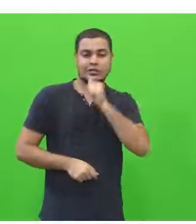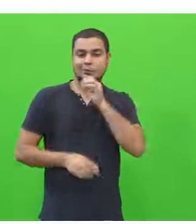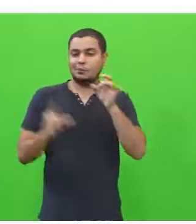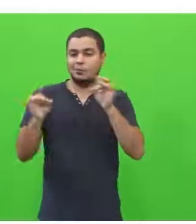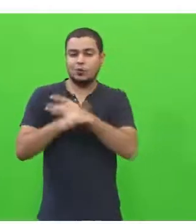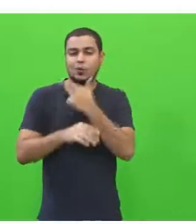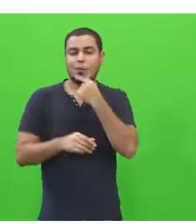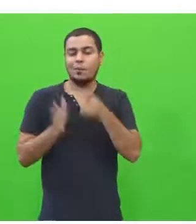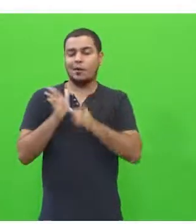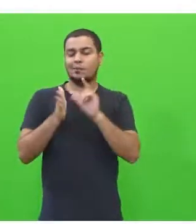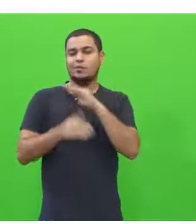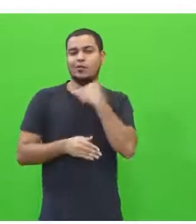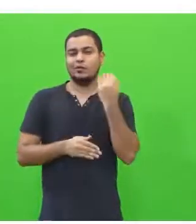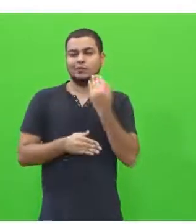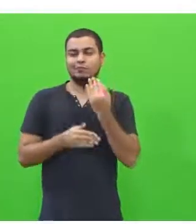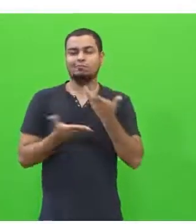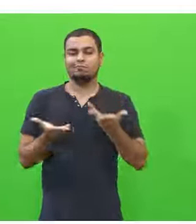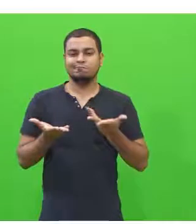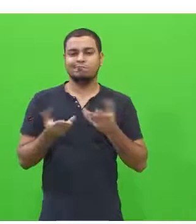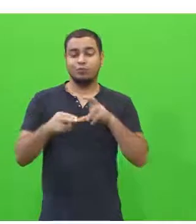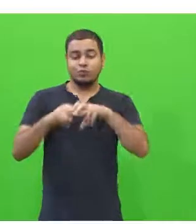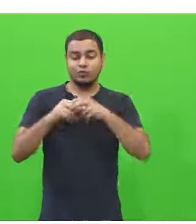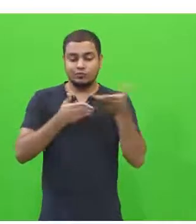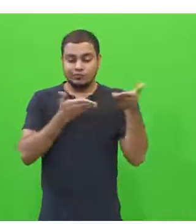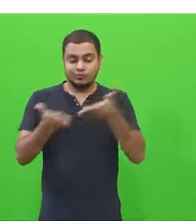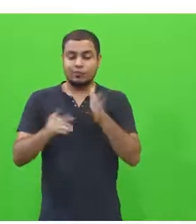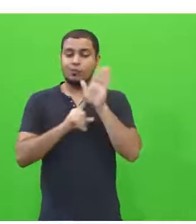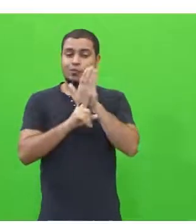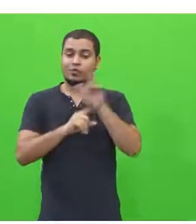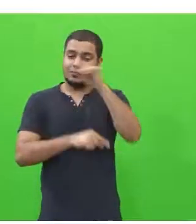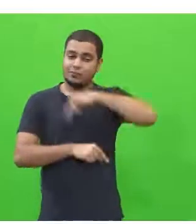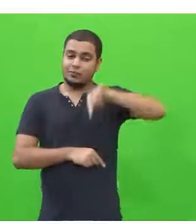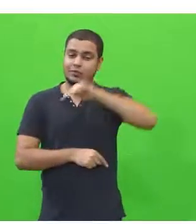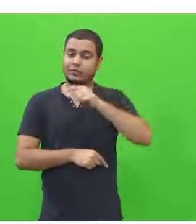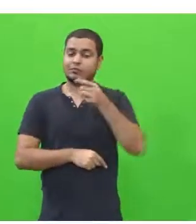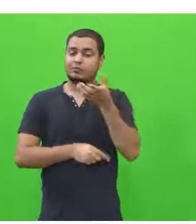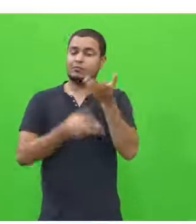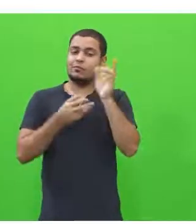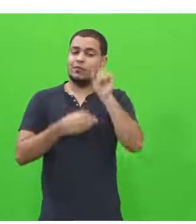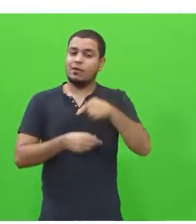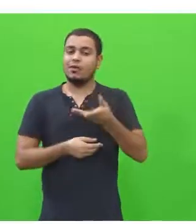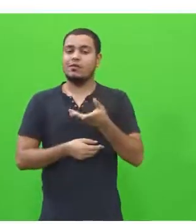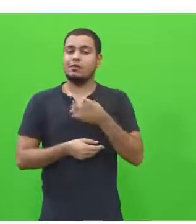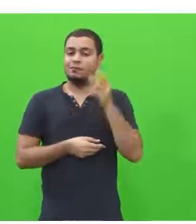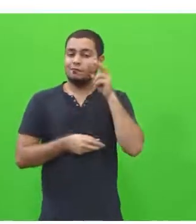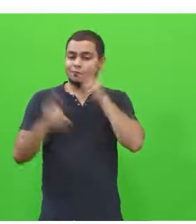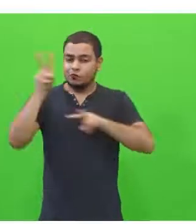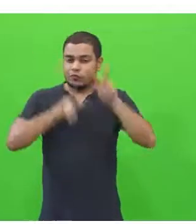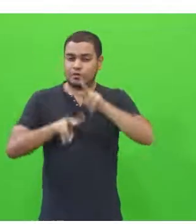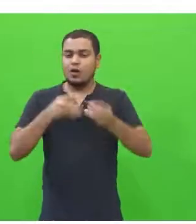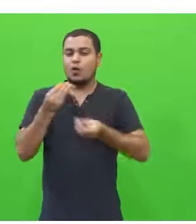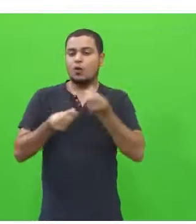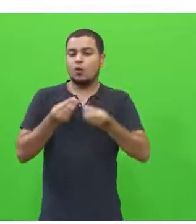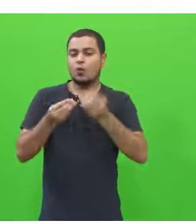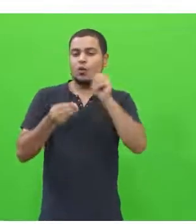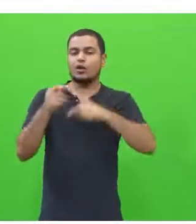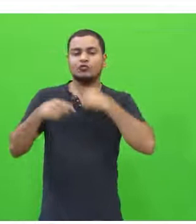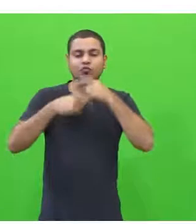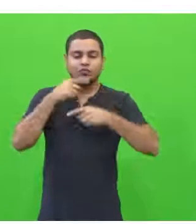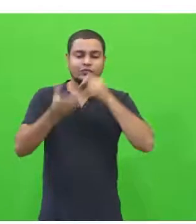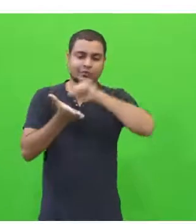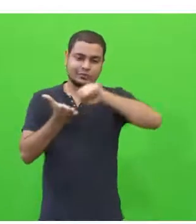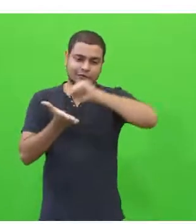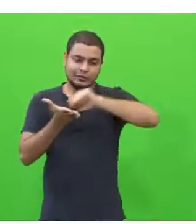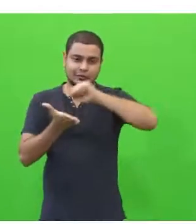antes. E nós trouxemos para vocês, para que vocês pudessem visualizar a questão da dificuldade da